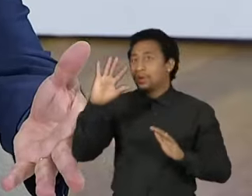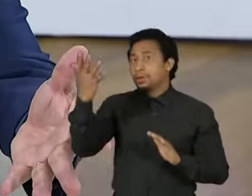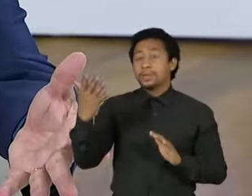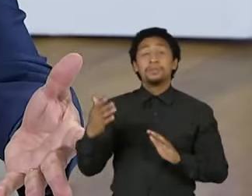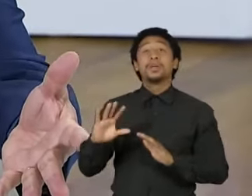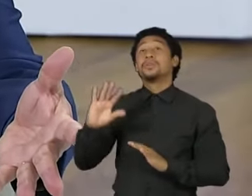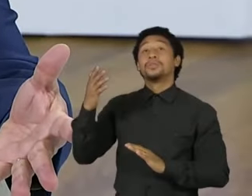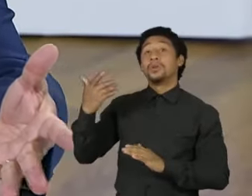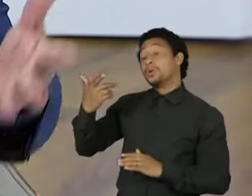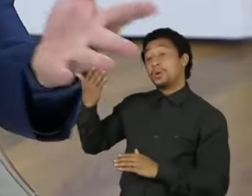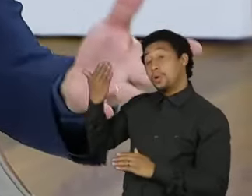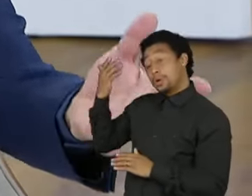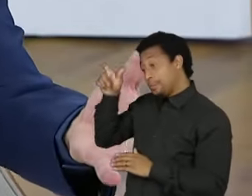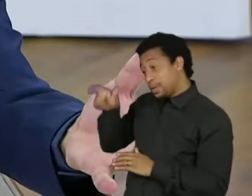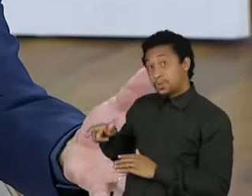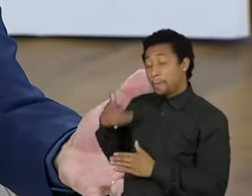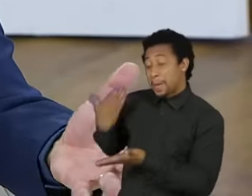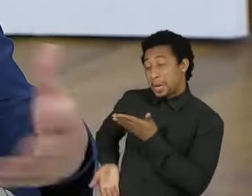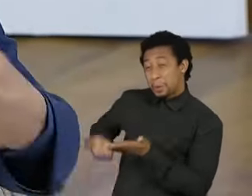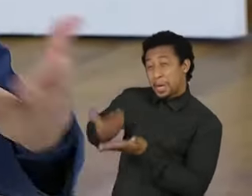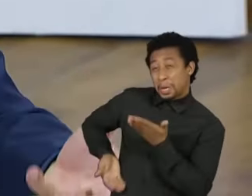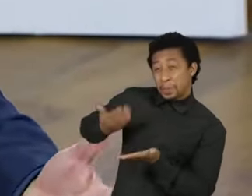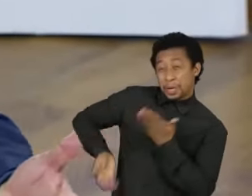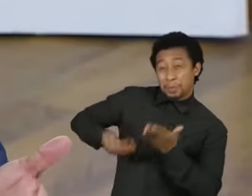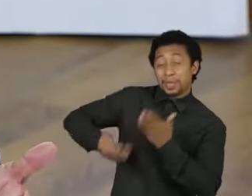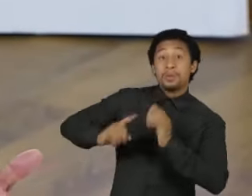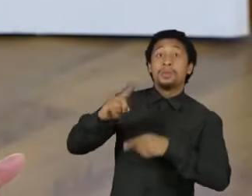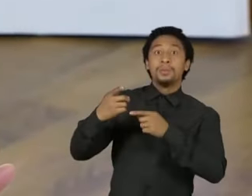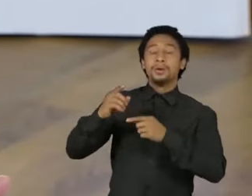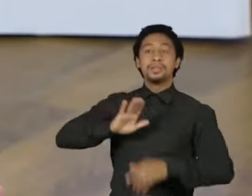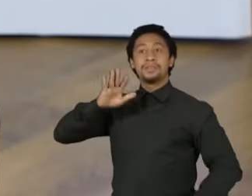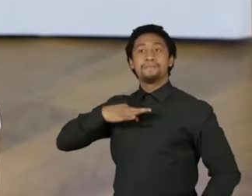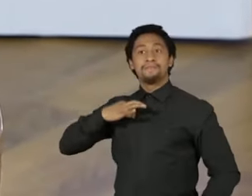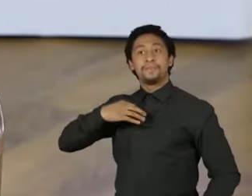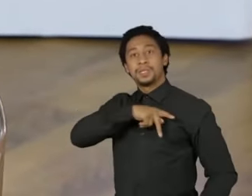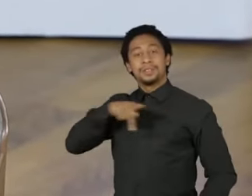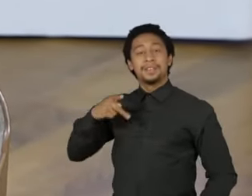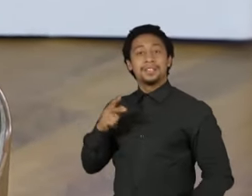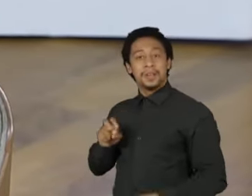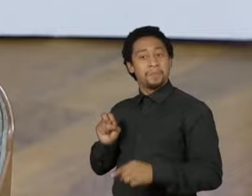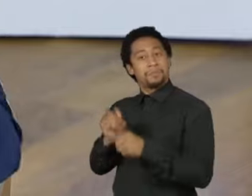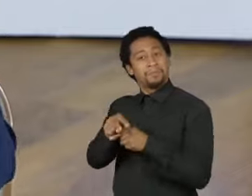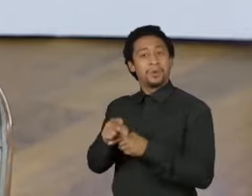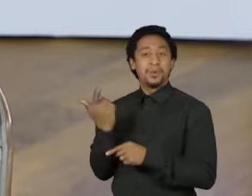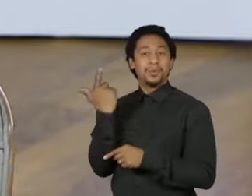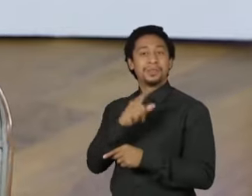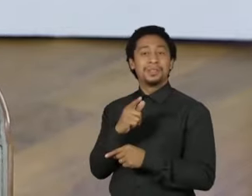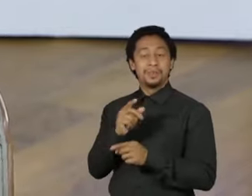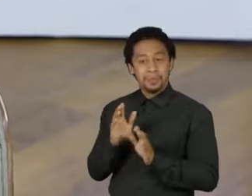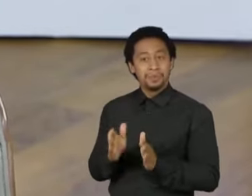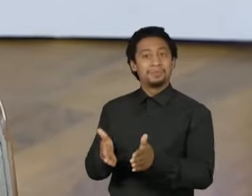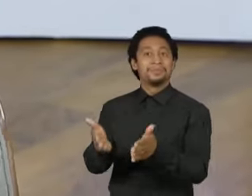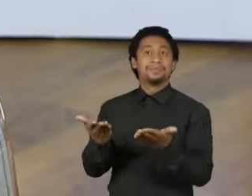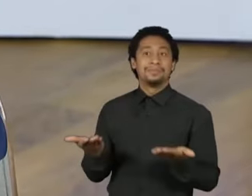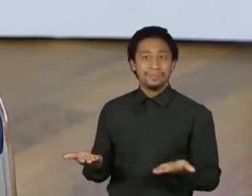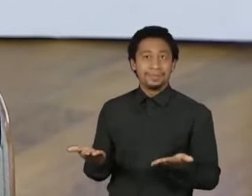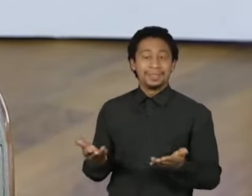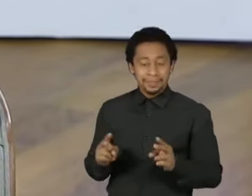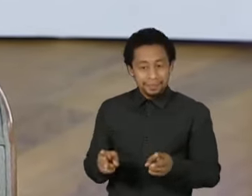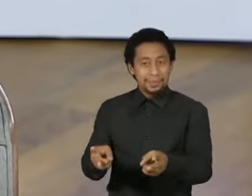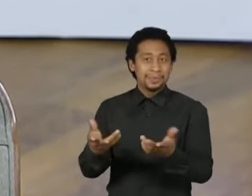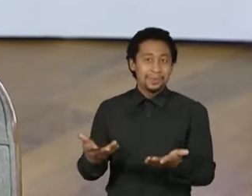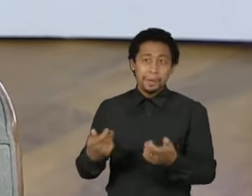elegeu presidente duas vezes e ficou 14 anos no poder. Isso é o normal no jogo da política. Então, você tem que treinar. Tem que treinar